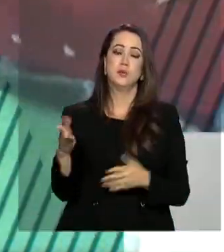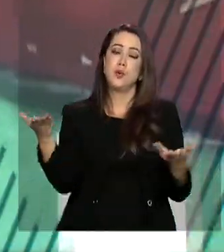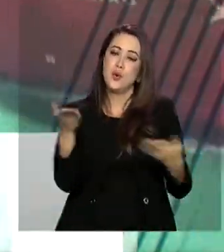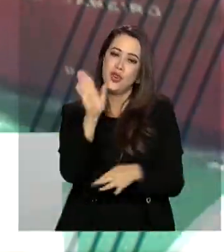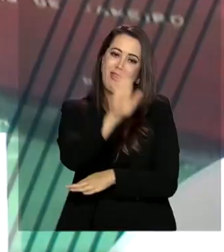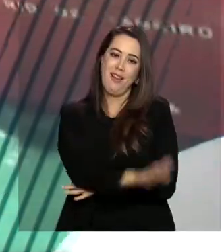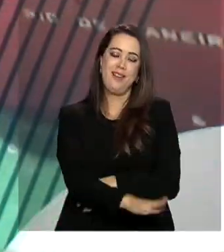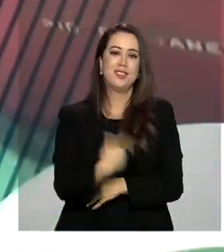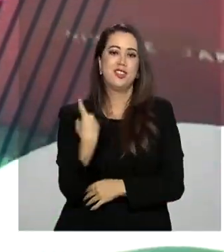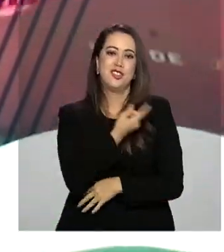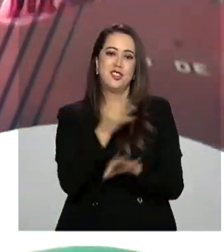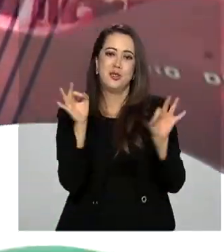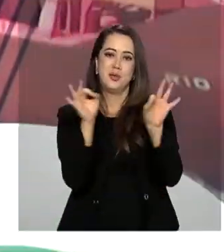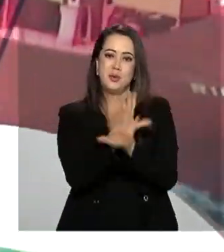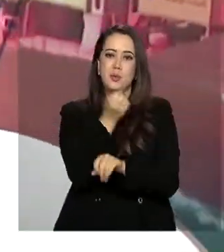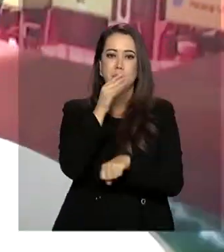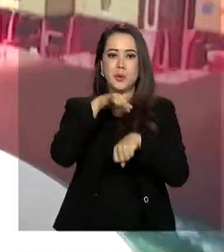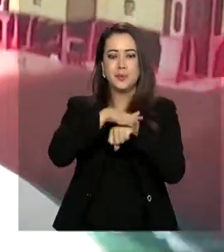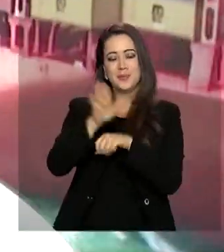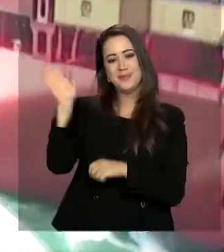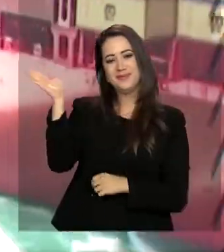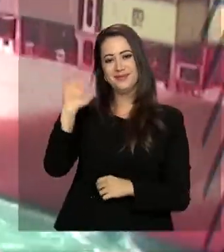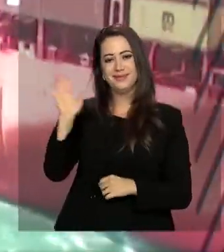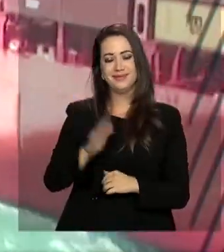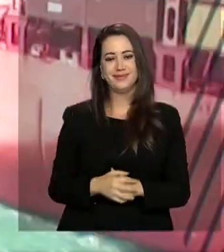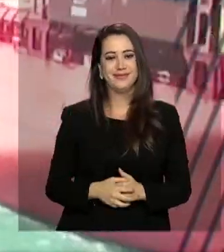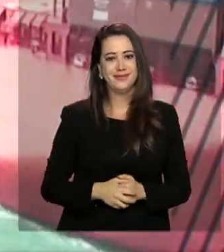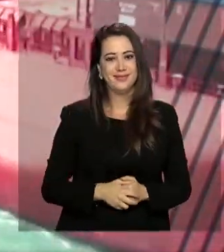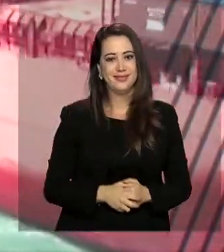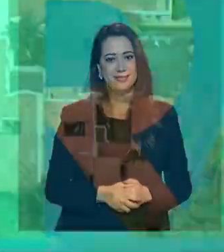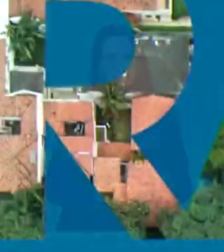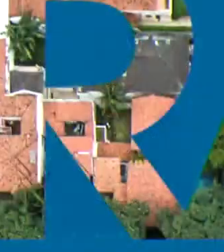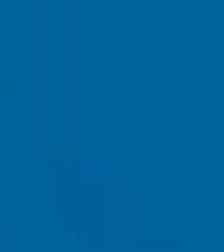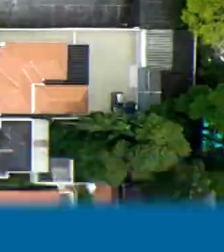tarde. A gente fica por aqui. Boa noite para você e até amanhã.